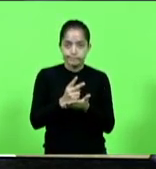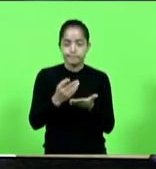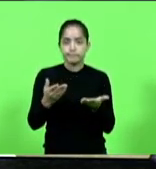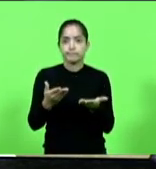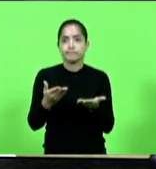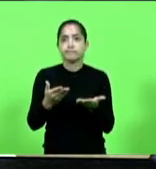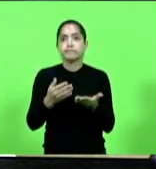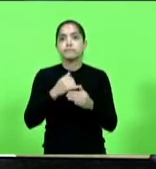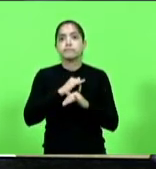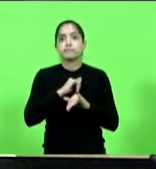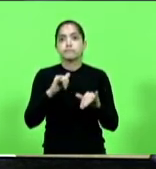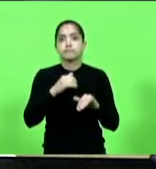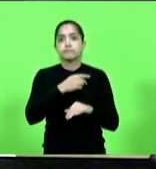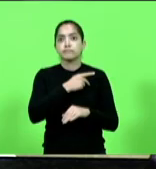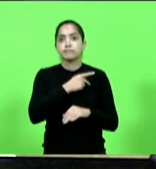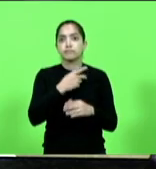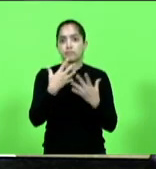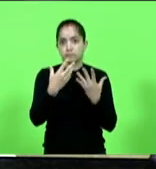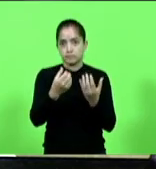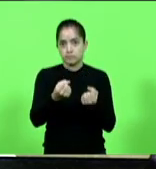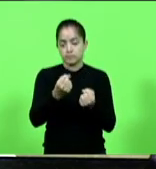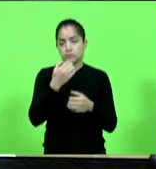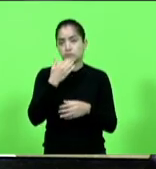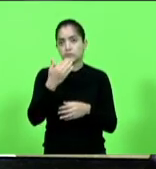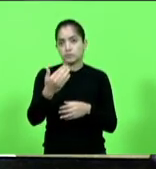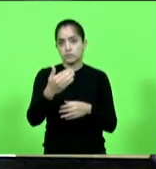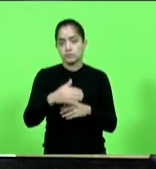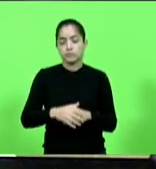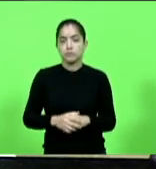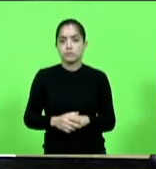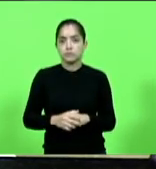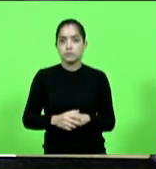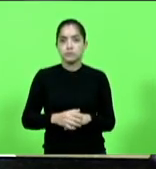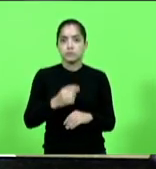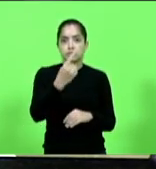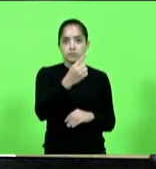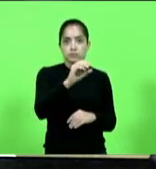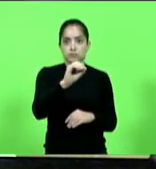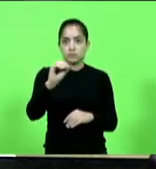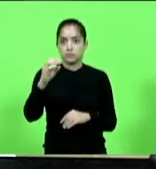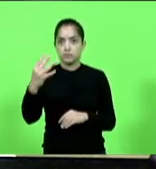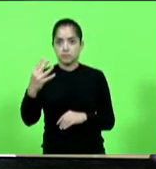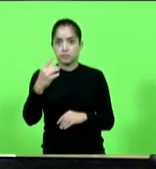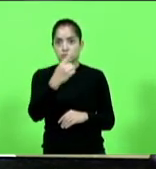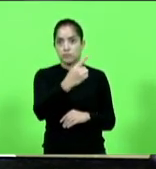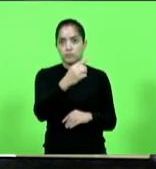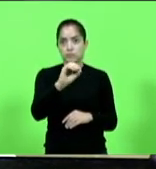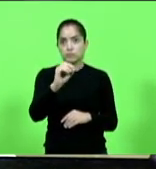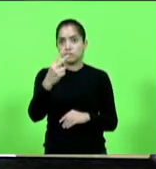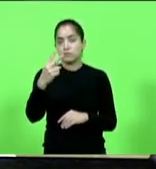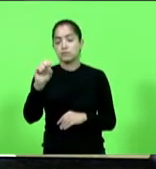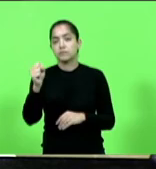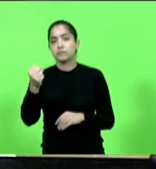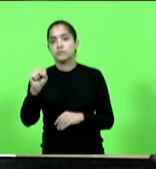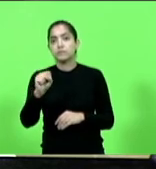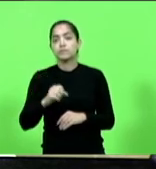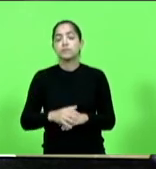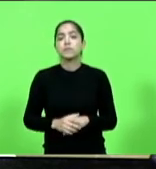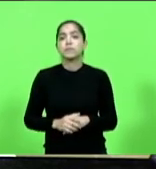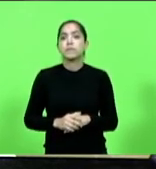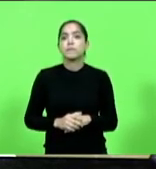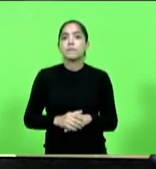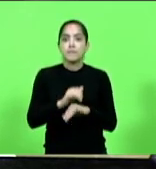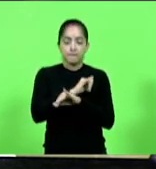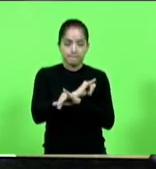dia, senhor presidente deferiu os requerimentos nº 1004 a 1028-2021 e